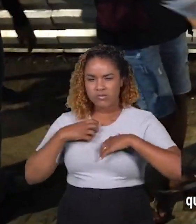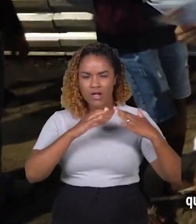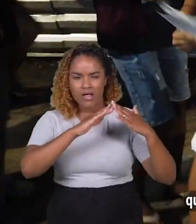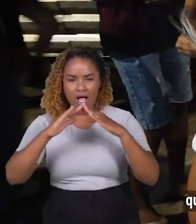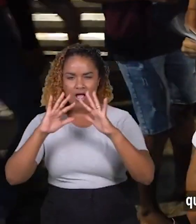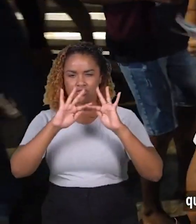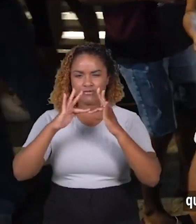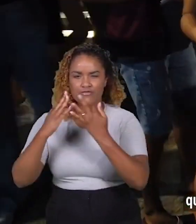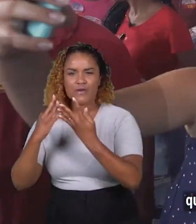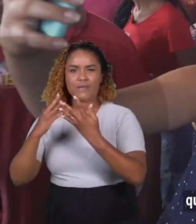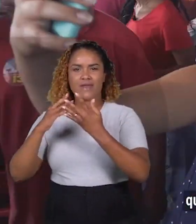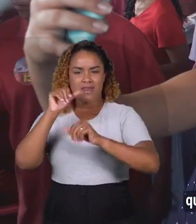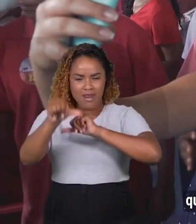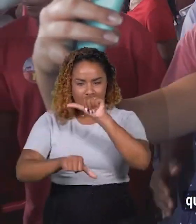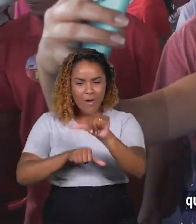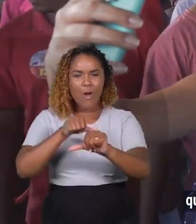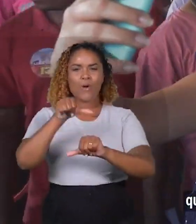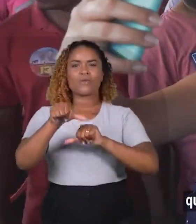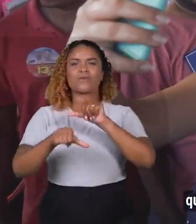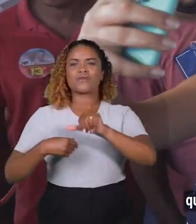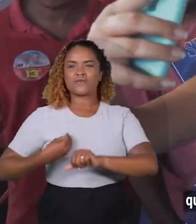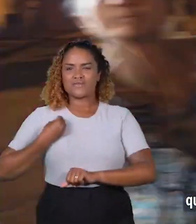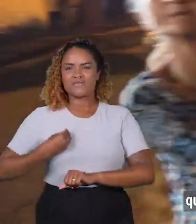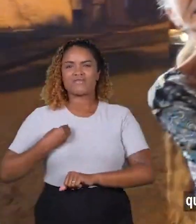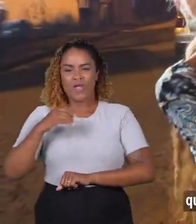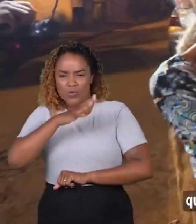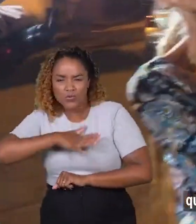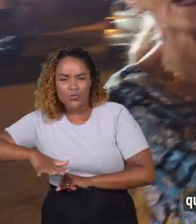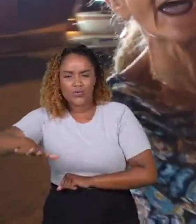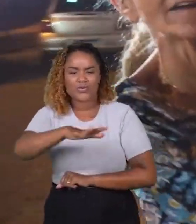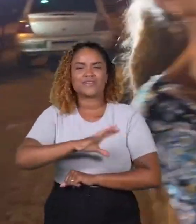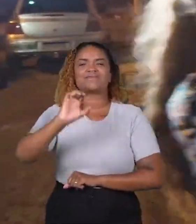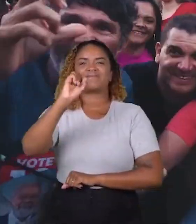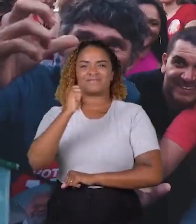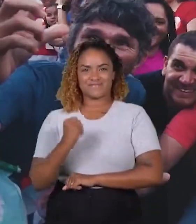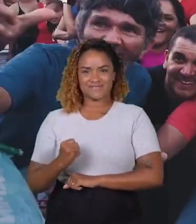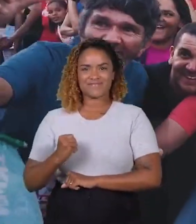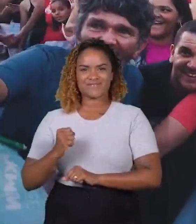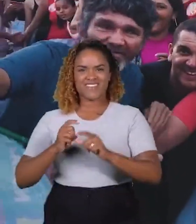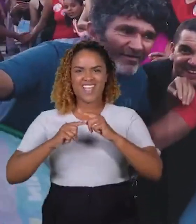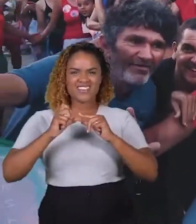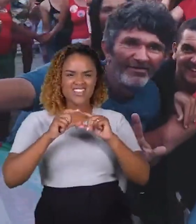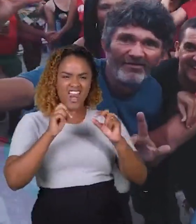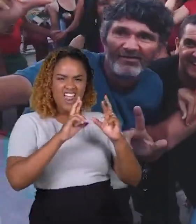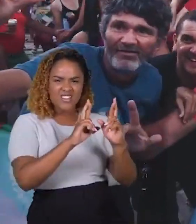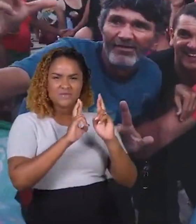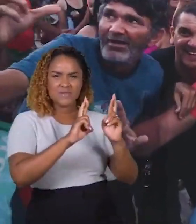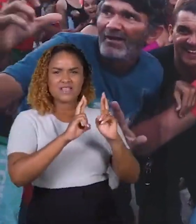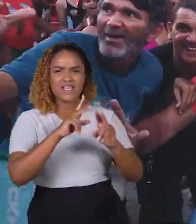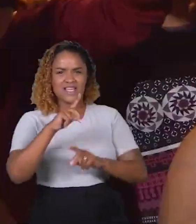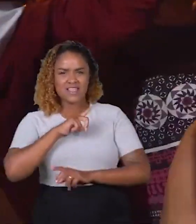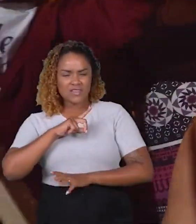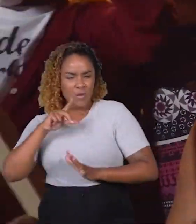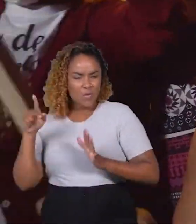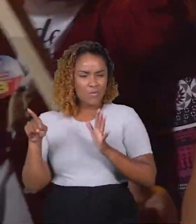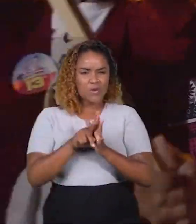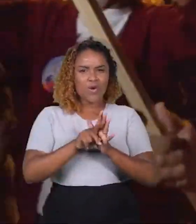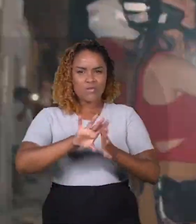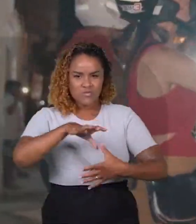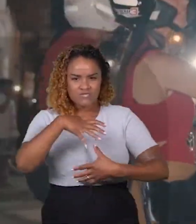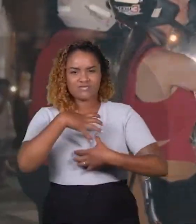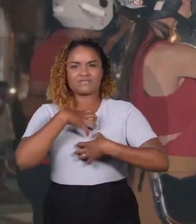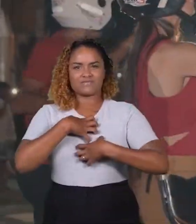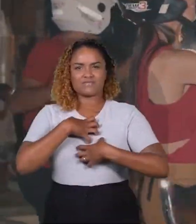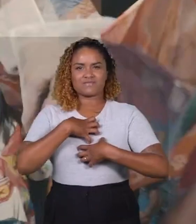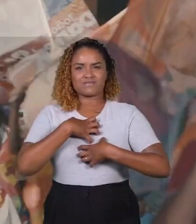viram a vida mudar de verdade em todo o Sergipe. É a estrela de um povo que tem luz própria,